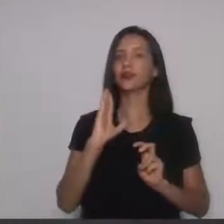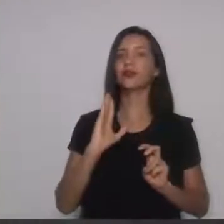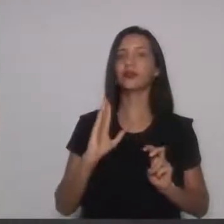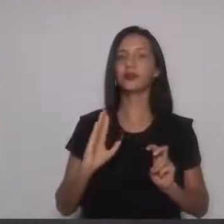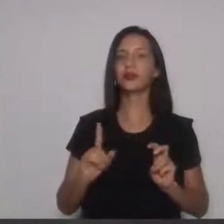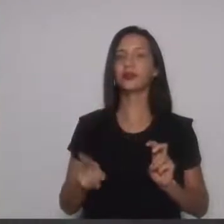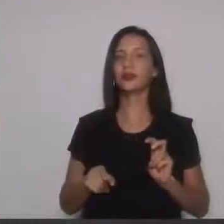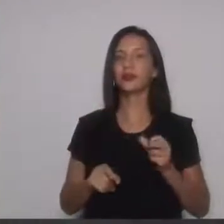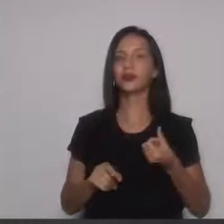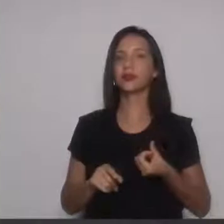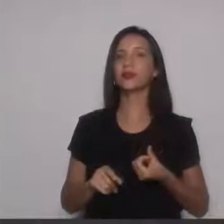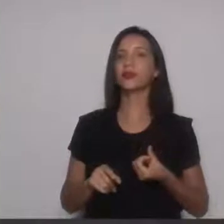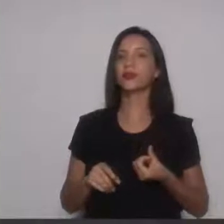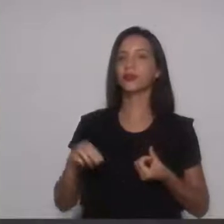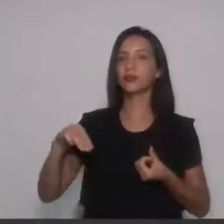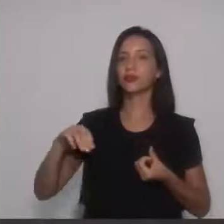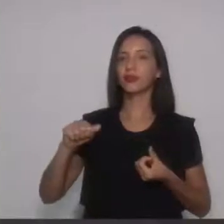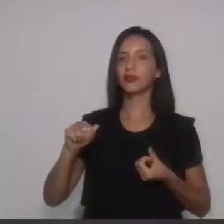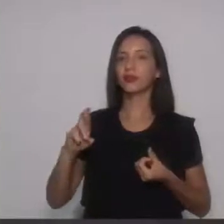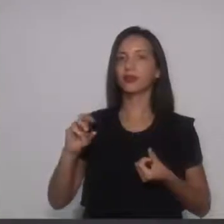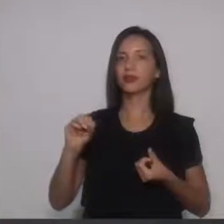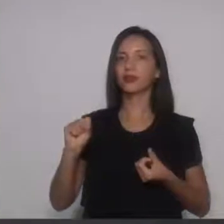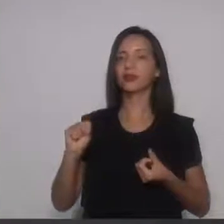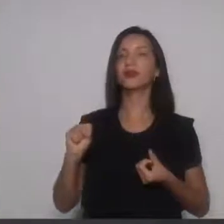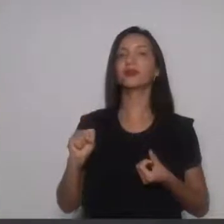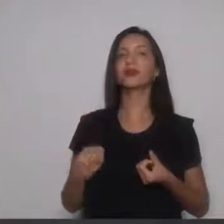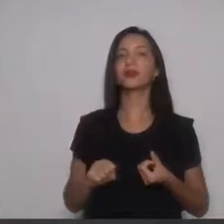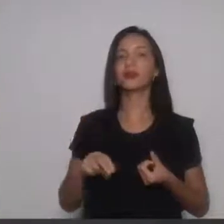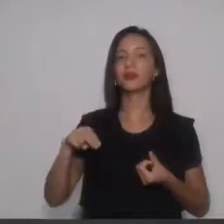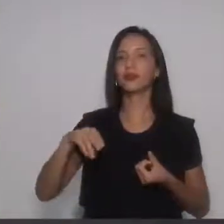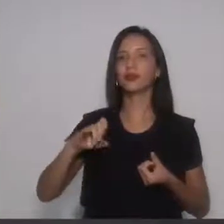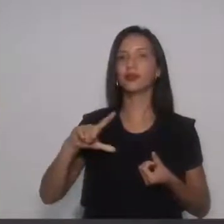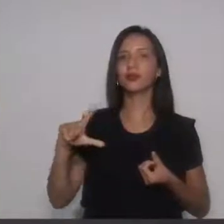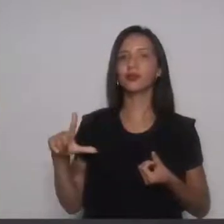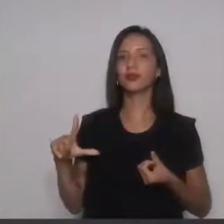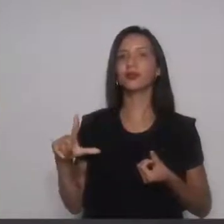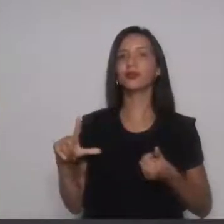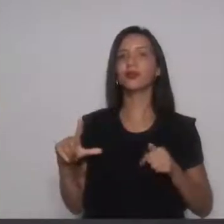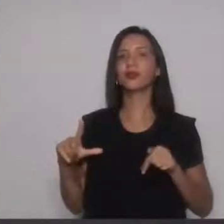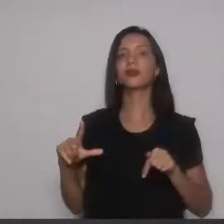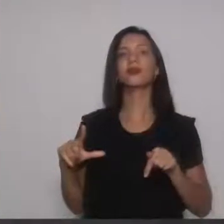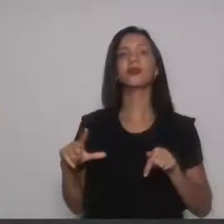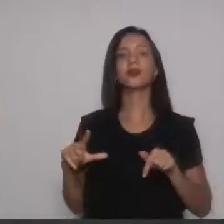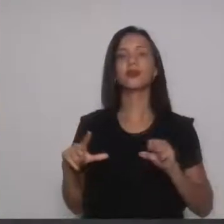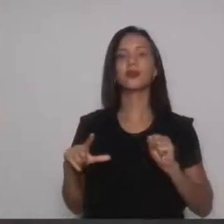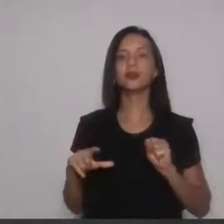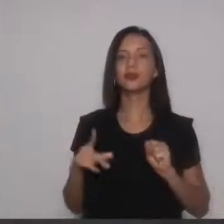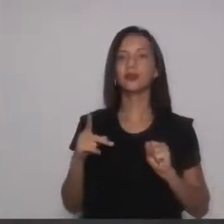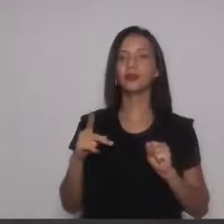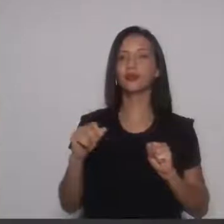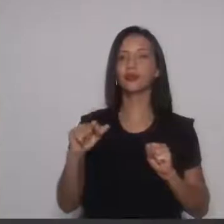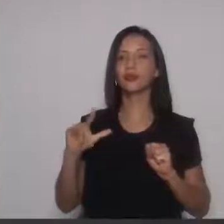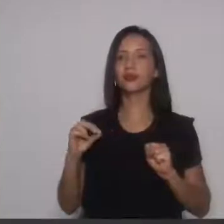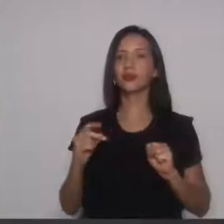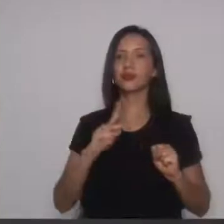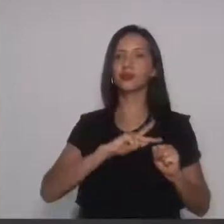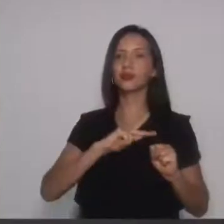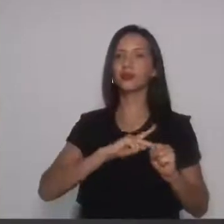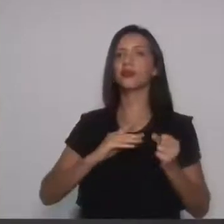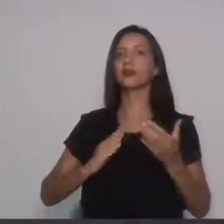Vereador Marcos Ferraz. Vereador Nio Ramos. Vereador Paulinho Palmeira. Aprovo.